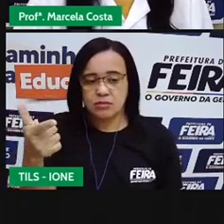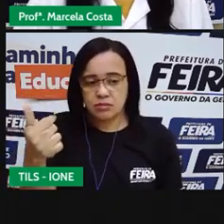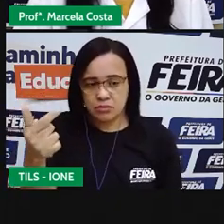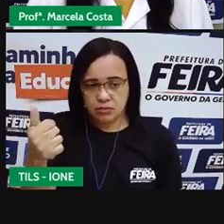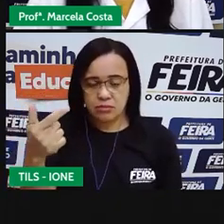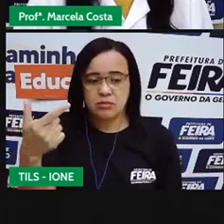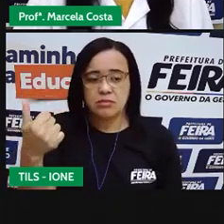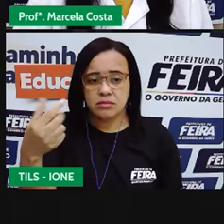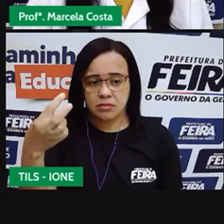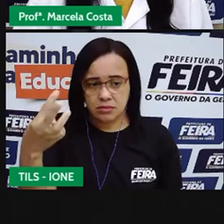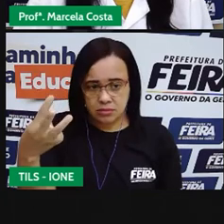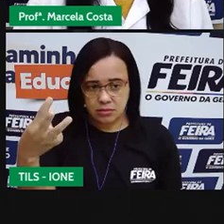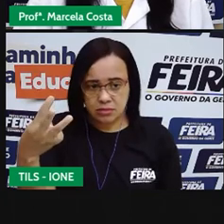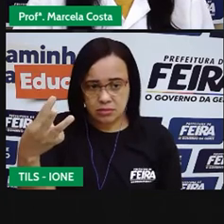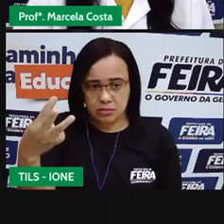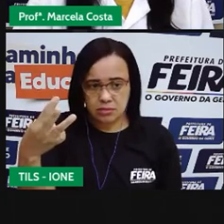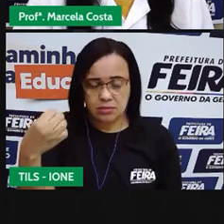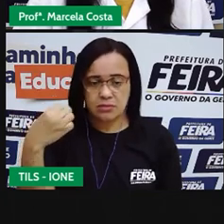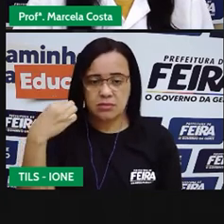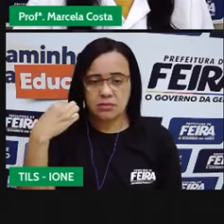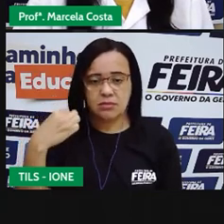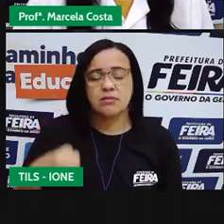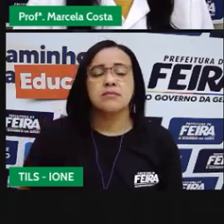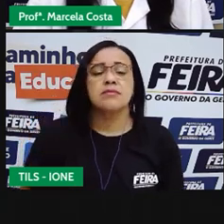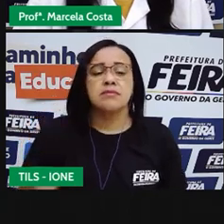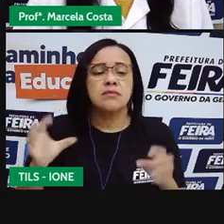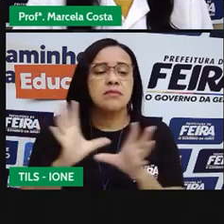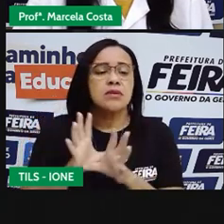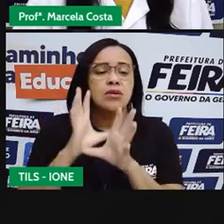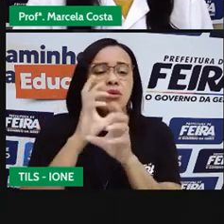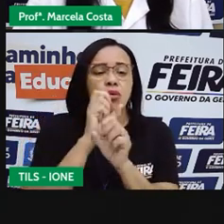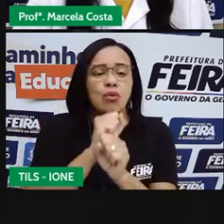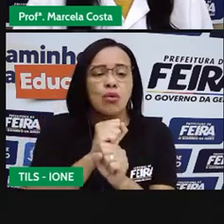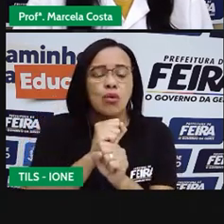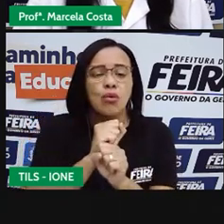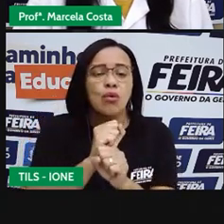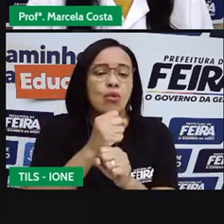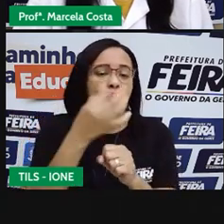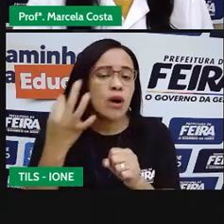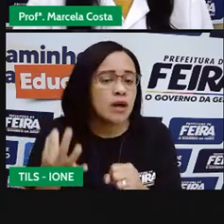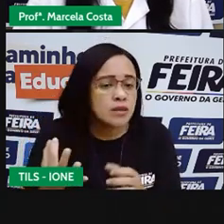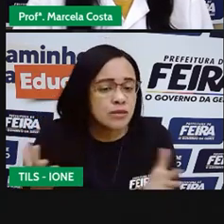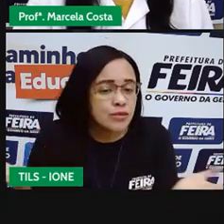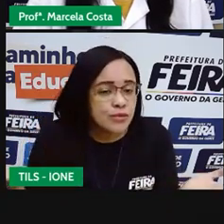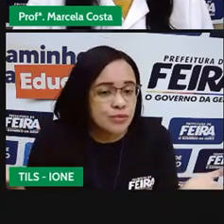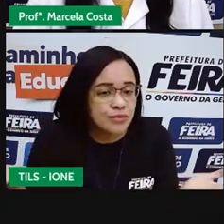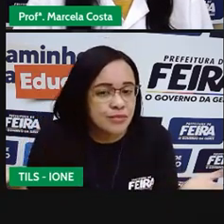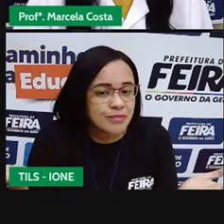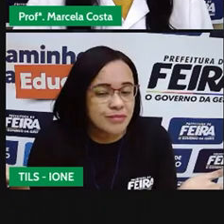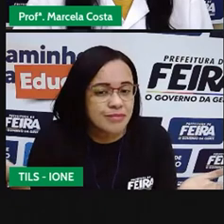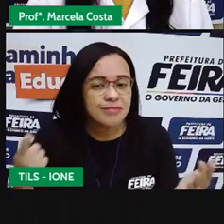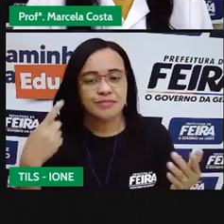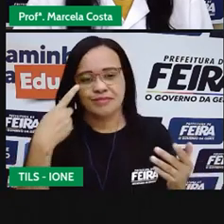12 13 então o resultado dessa soma vai ser